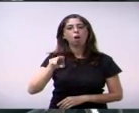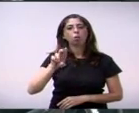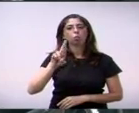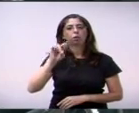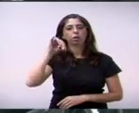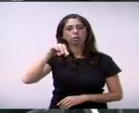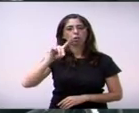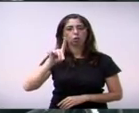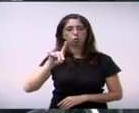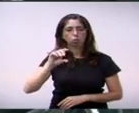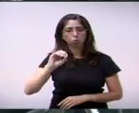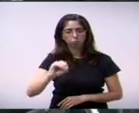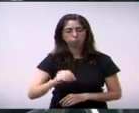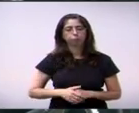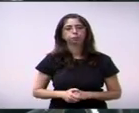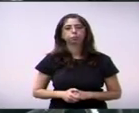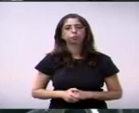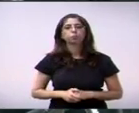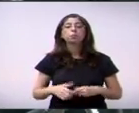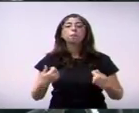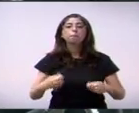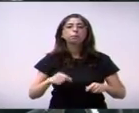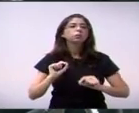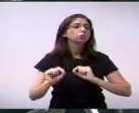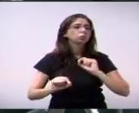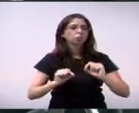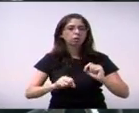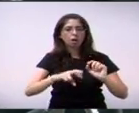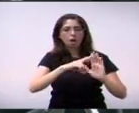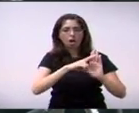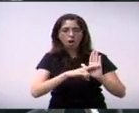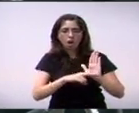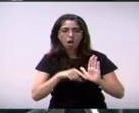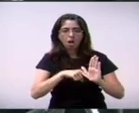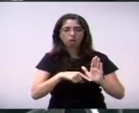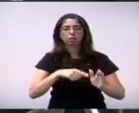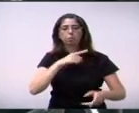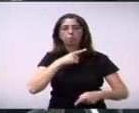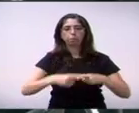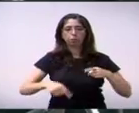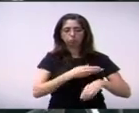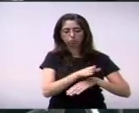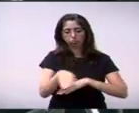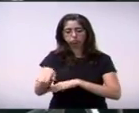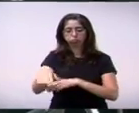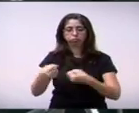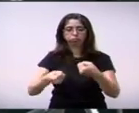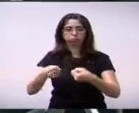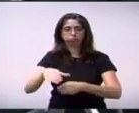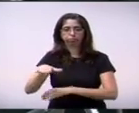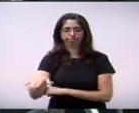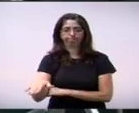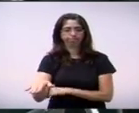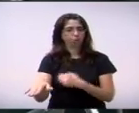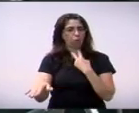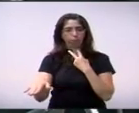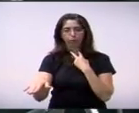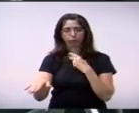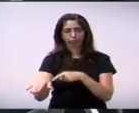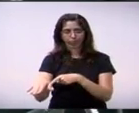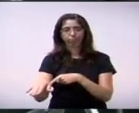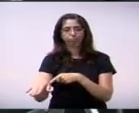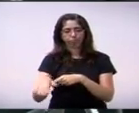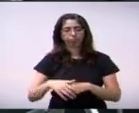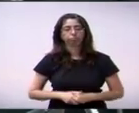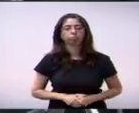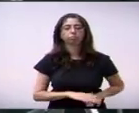com a sinalização de proibido estacionar. 213 do vereador